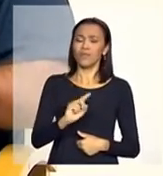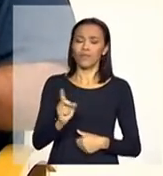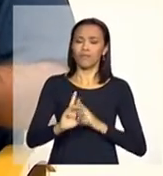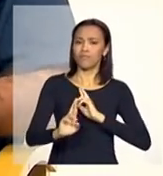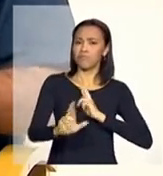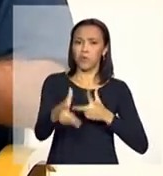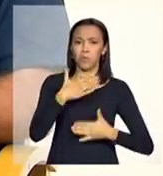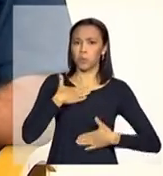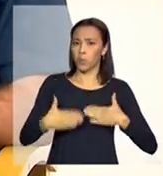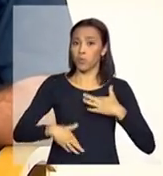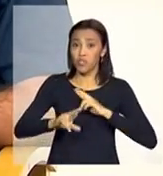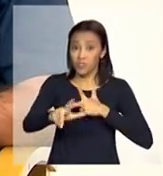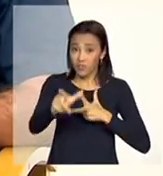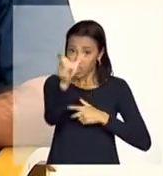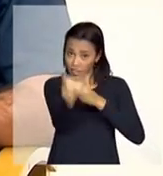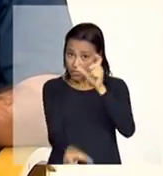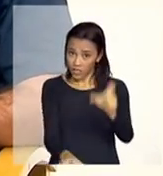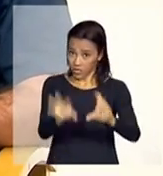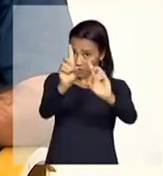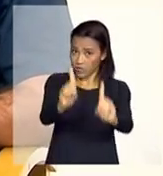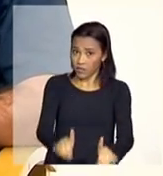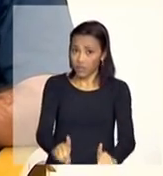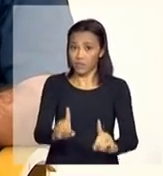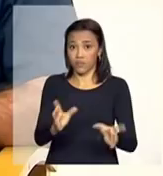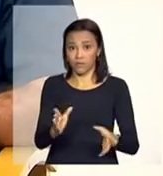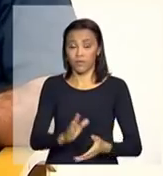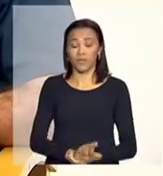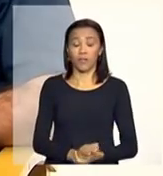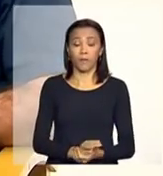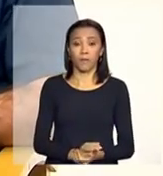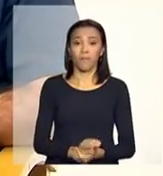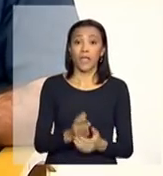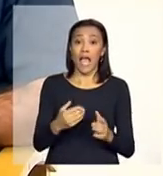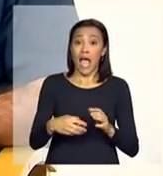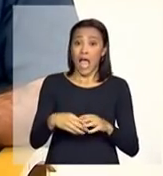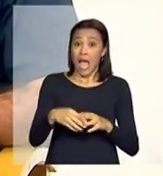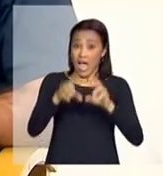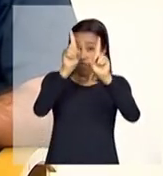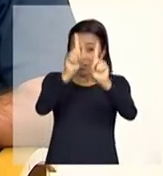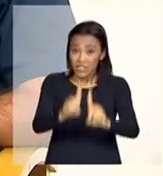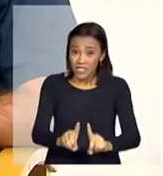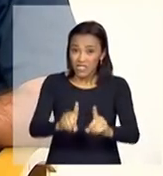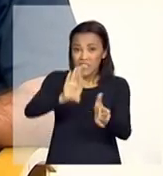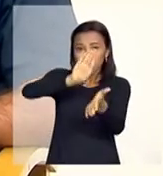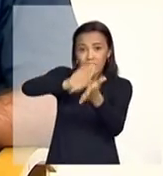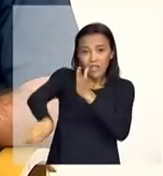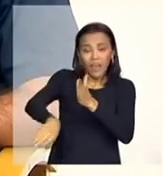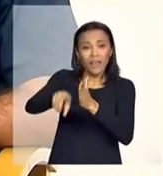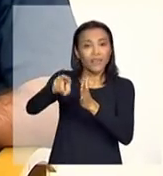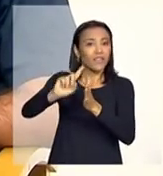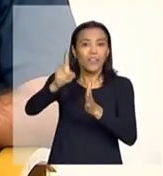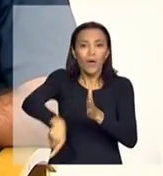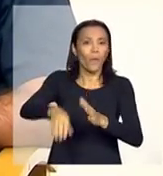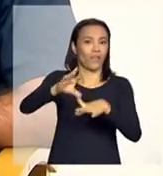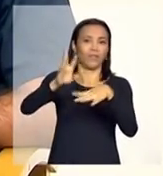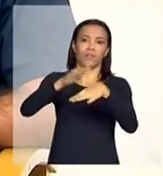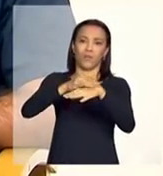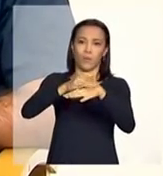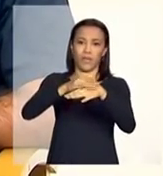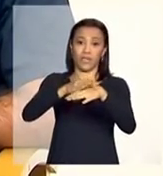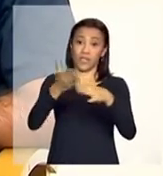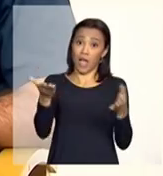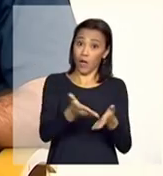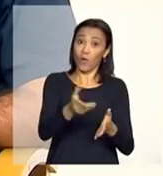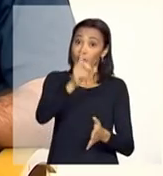que é um dos marcos fundamentais da convenção. A deficiência sai da categoria de doença e ela entra para uma outra categoria, uma categoria